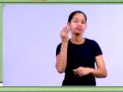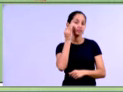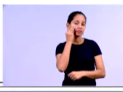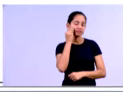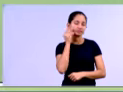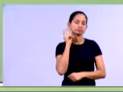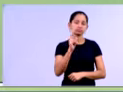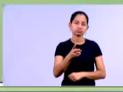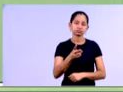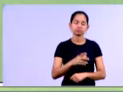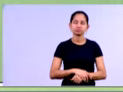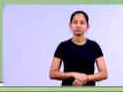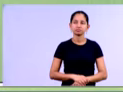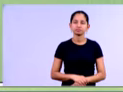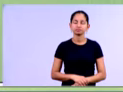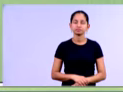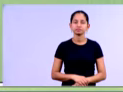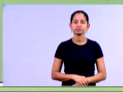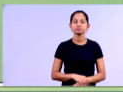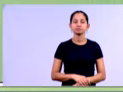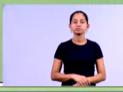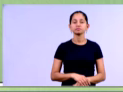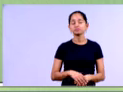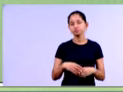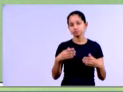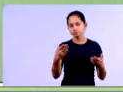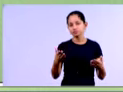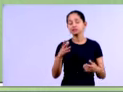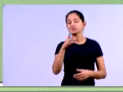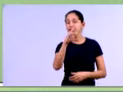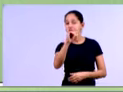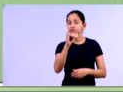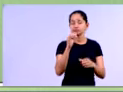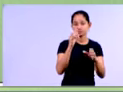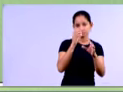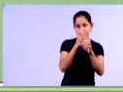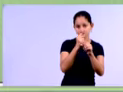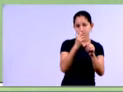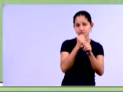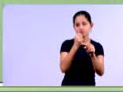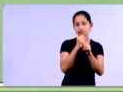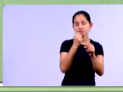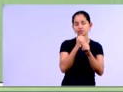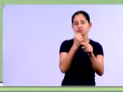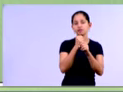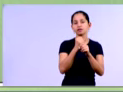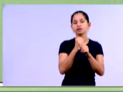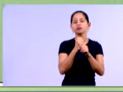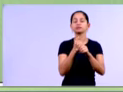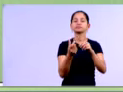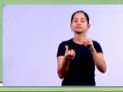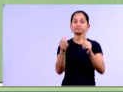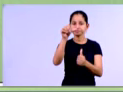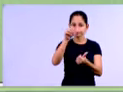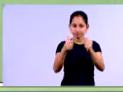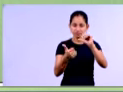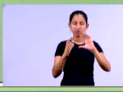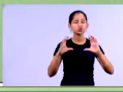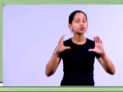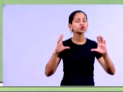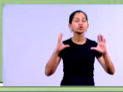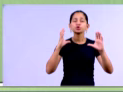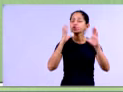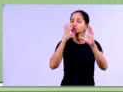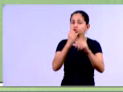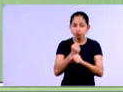sequência? Olha aí. Se calcularmos, né, a análise vertical de todas as contas do